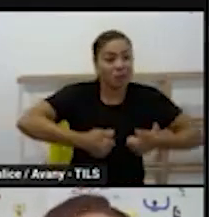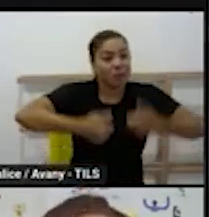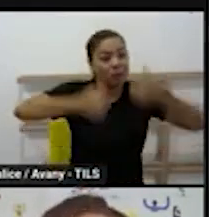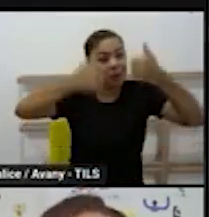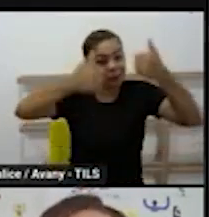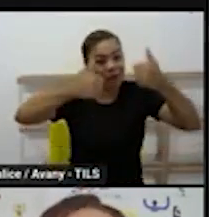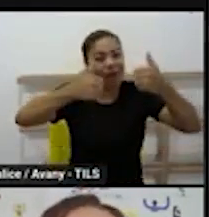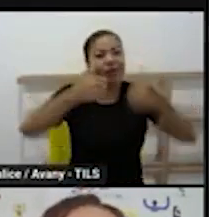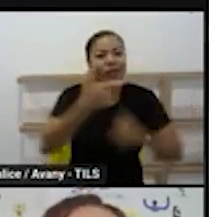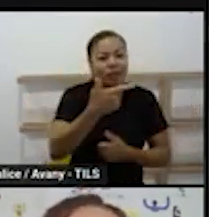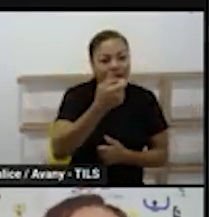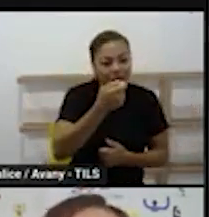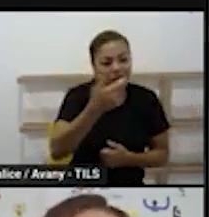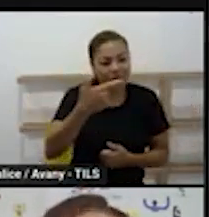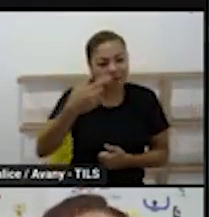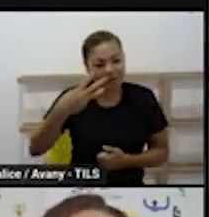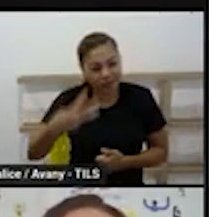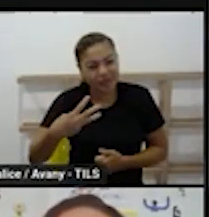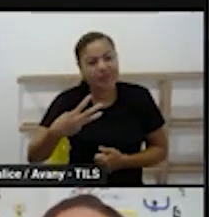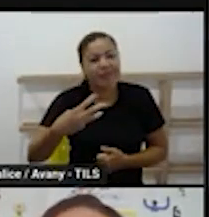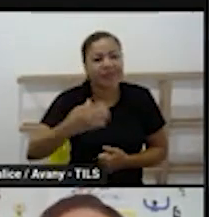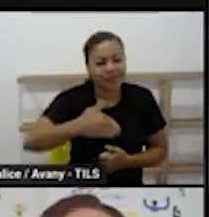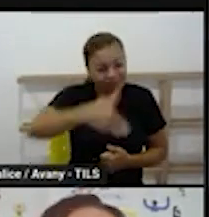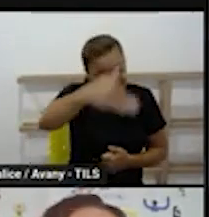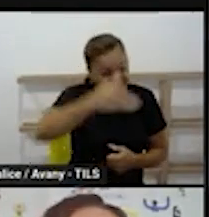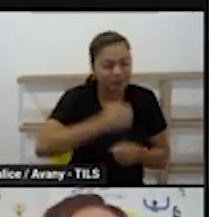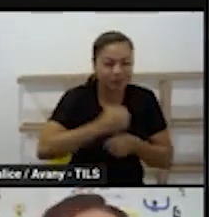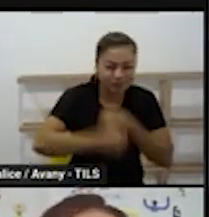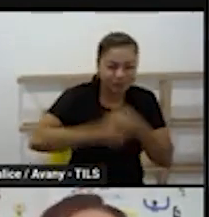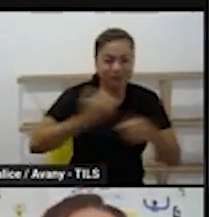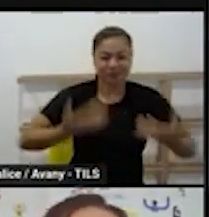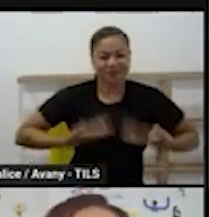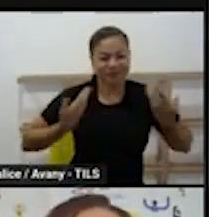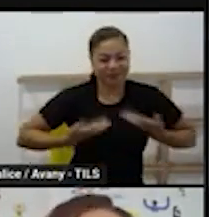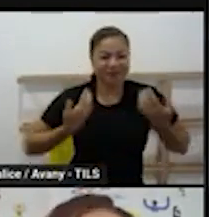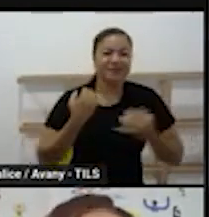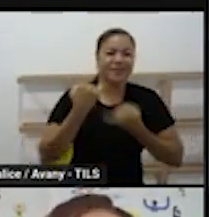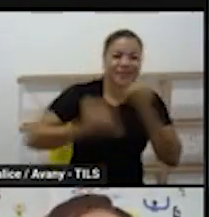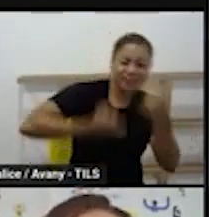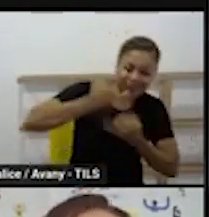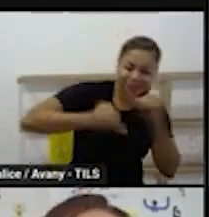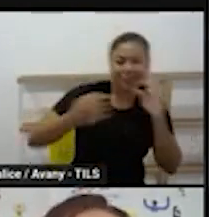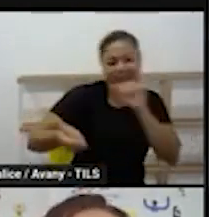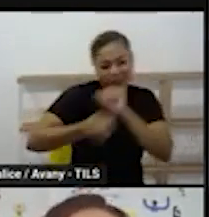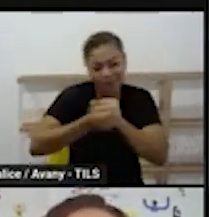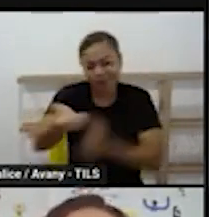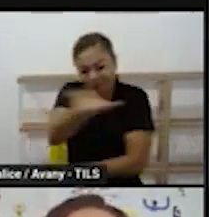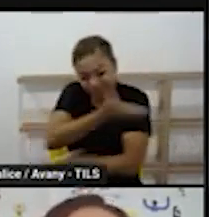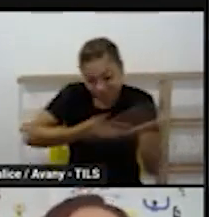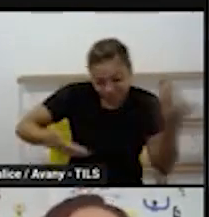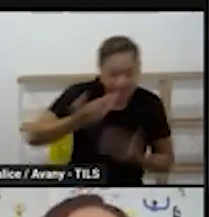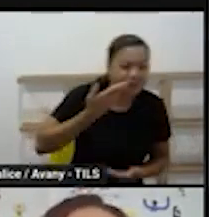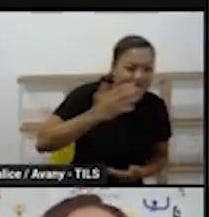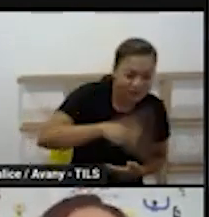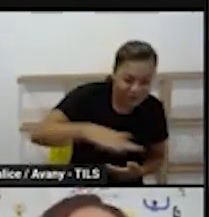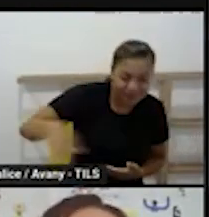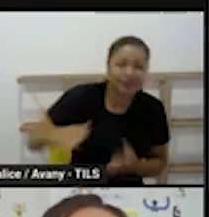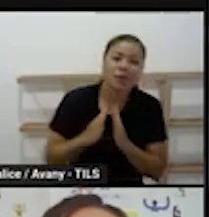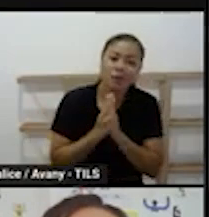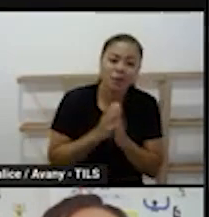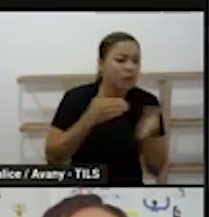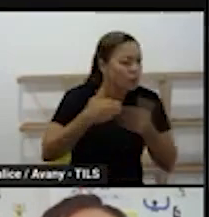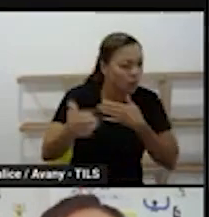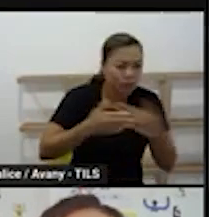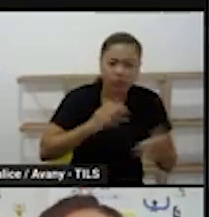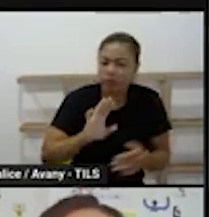aprendizagem de muito prazer de muita alegria de muita brincadeira de muita interação na educação infantil qualquer coisa pode nos